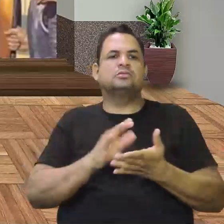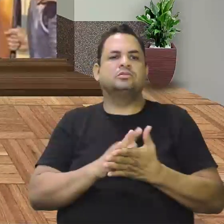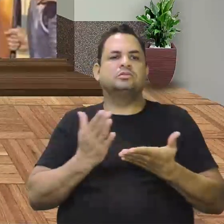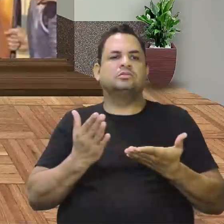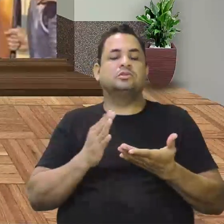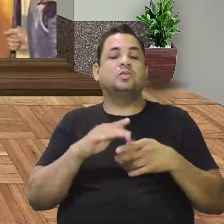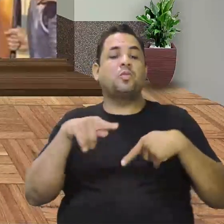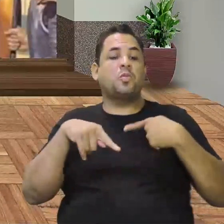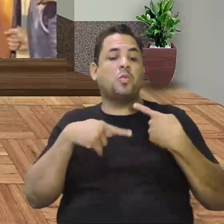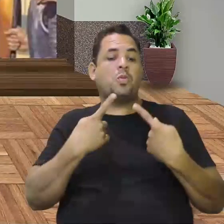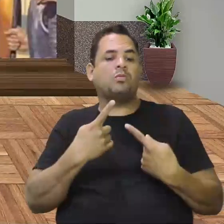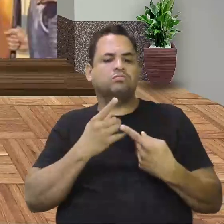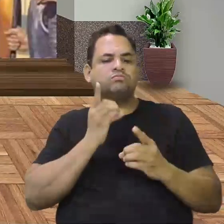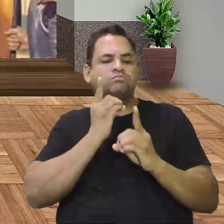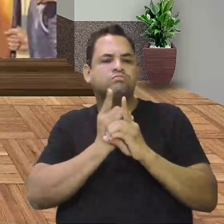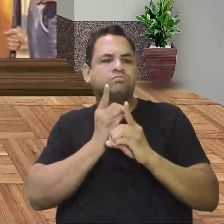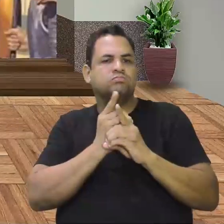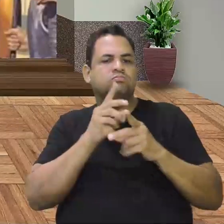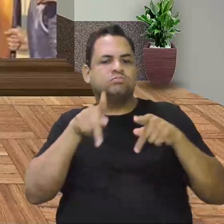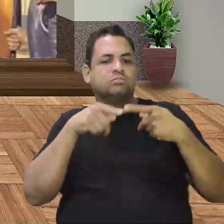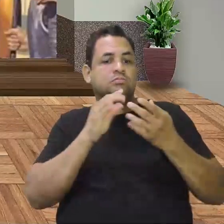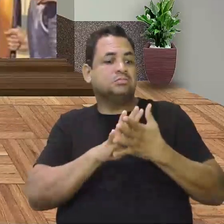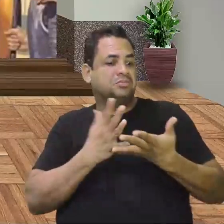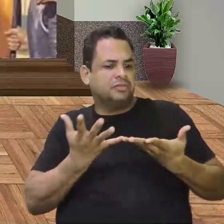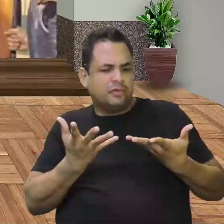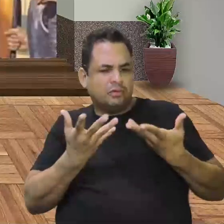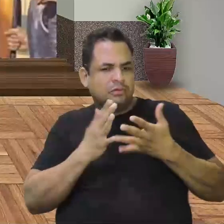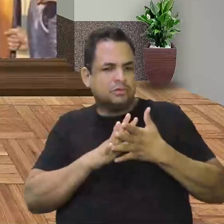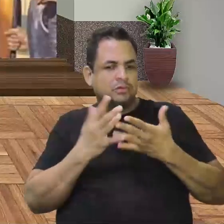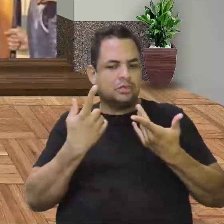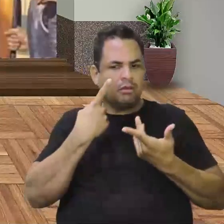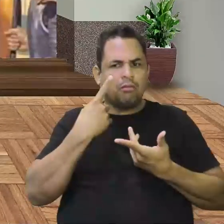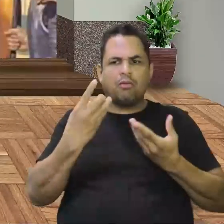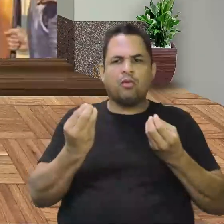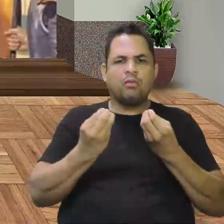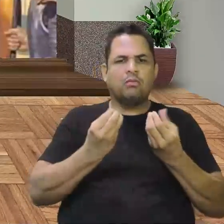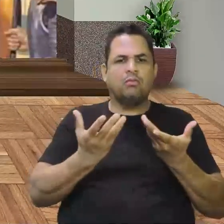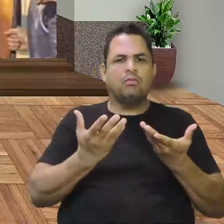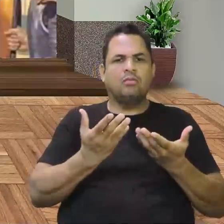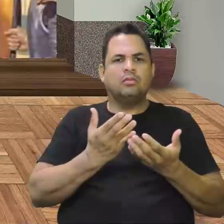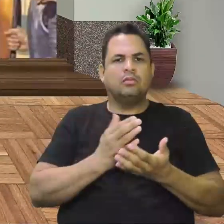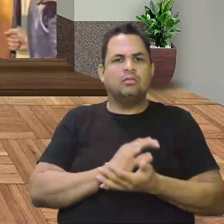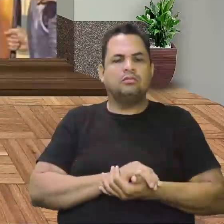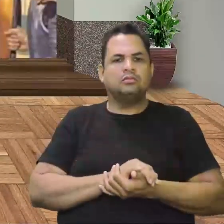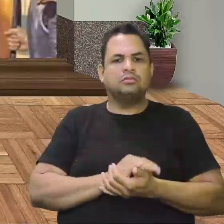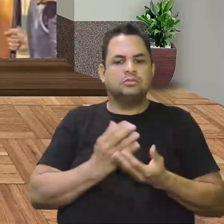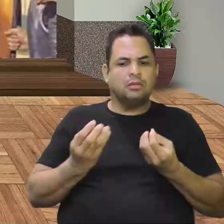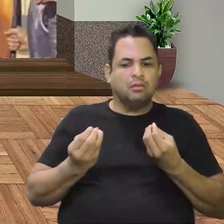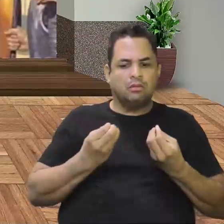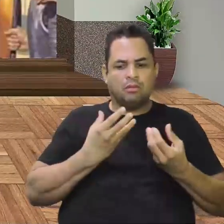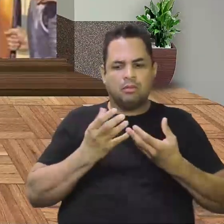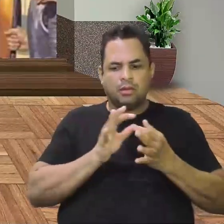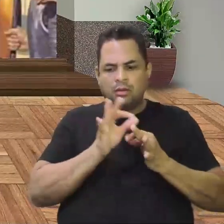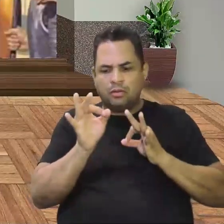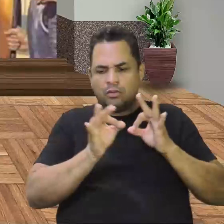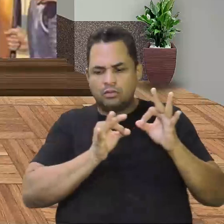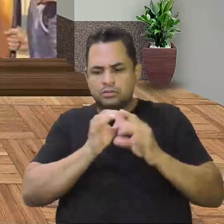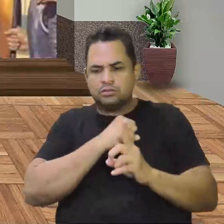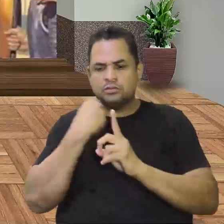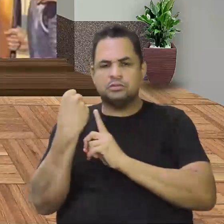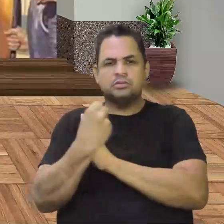encontrar esses povos, eles vão ficar impressionados com os incas, os maias e aztecas. Impressionados pela organização social.